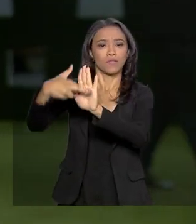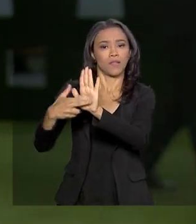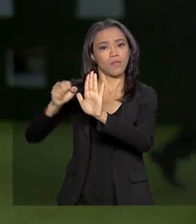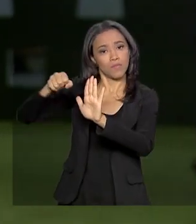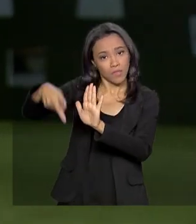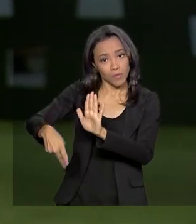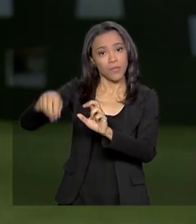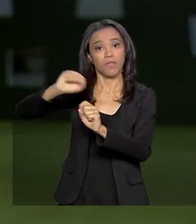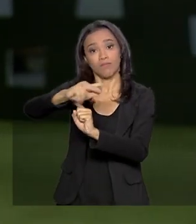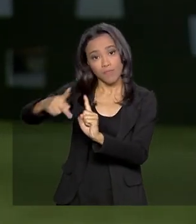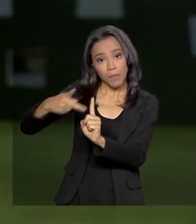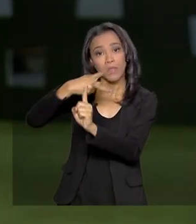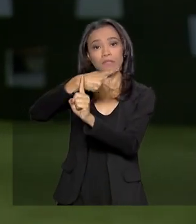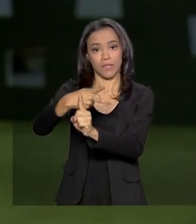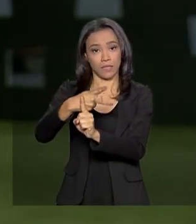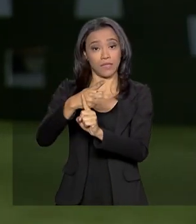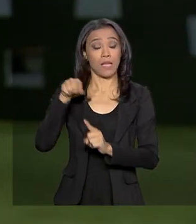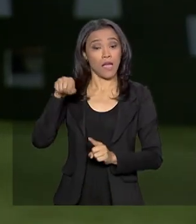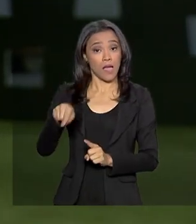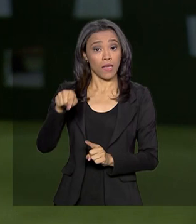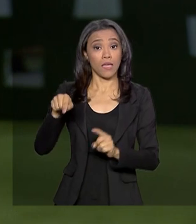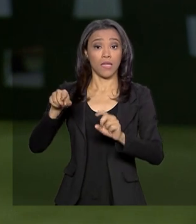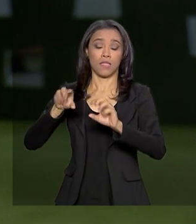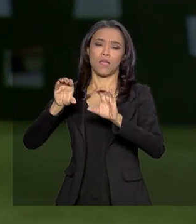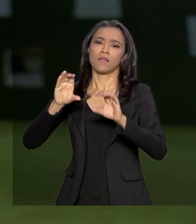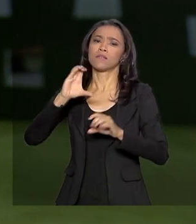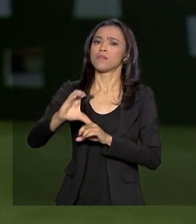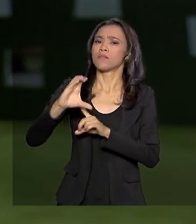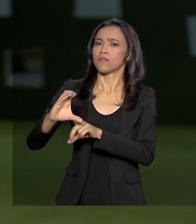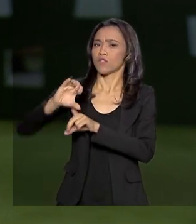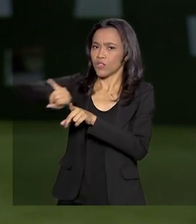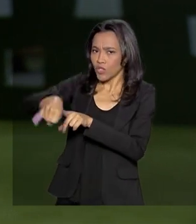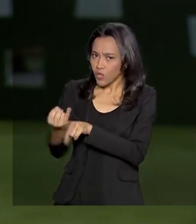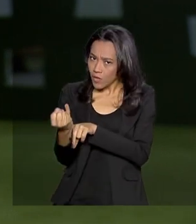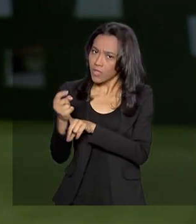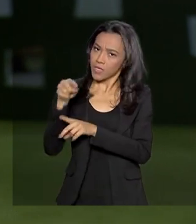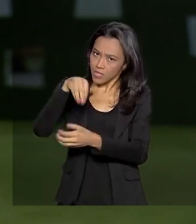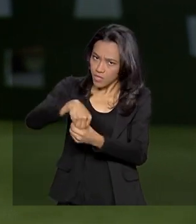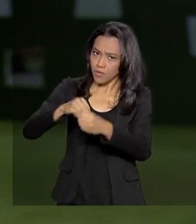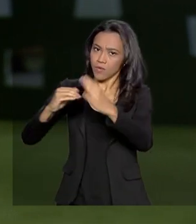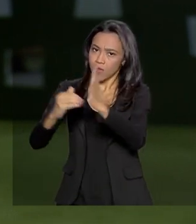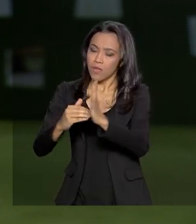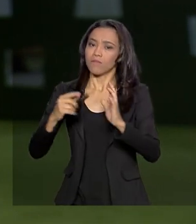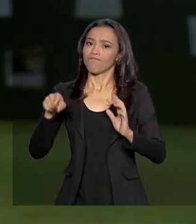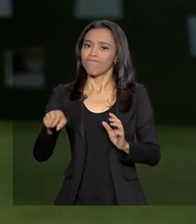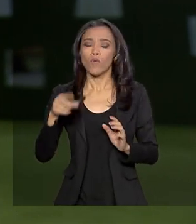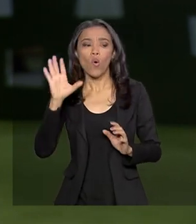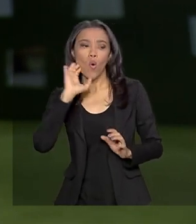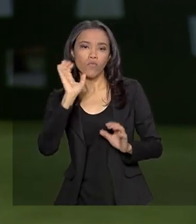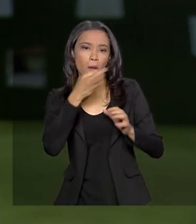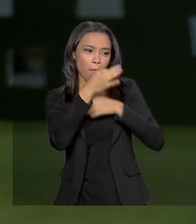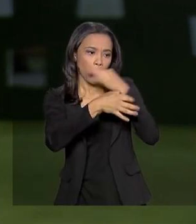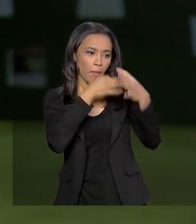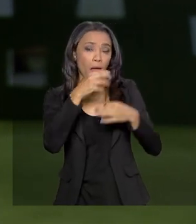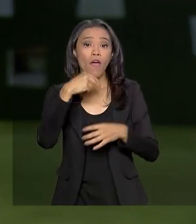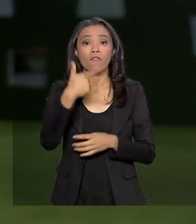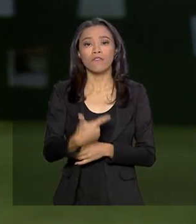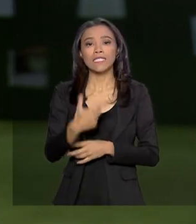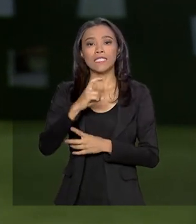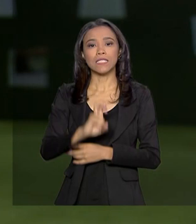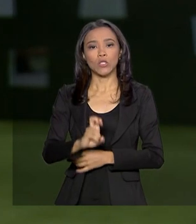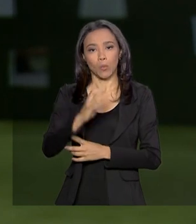Comissão de Constituição e Justiça realiza duas reuniões hoje e promete ouvir 25 pessoas. Foram convidados